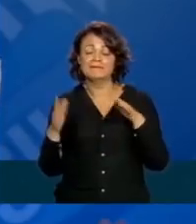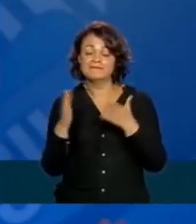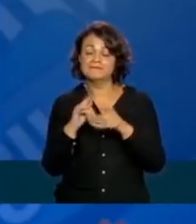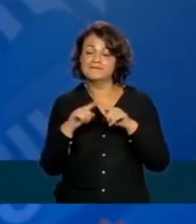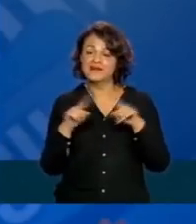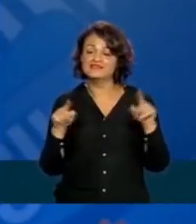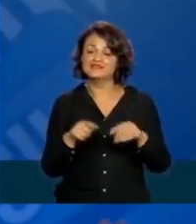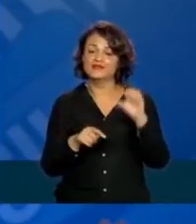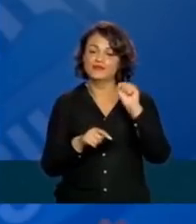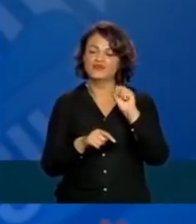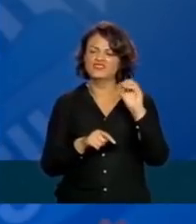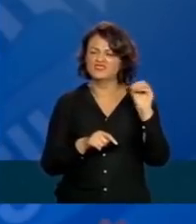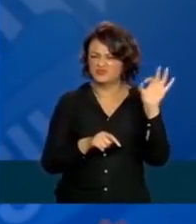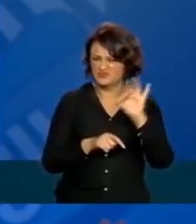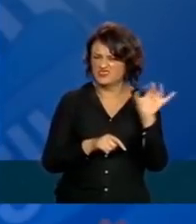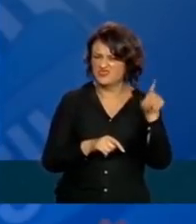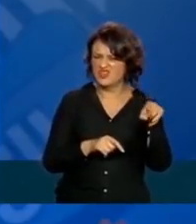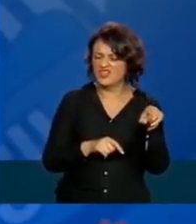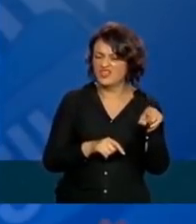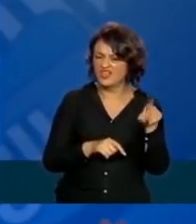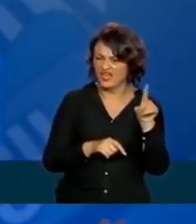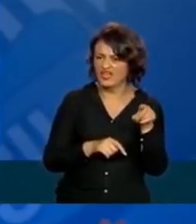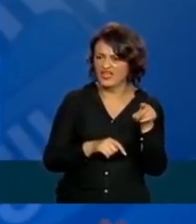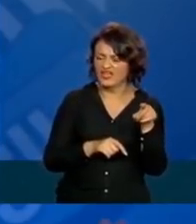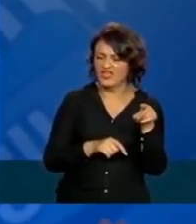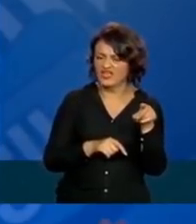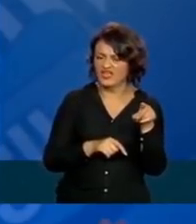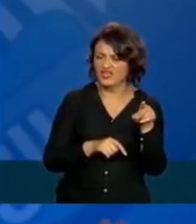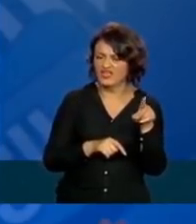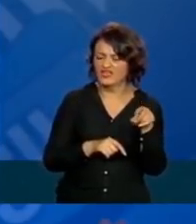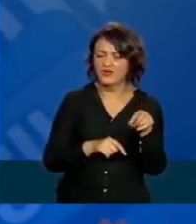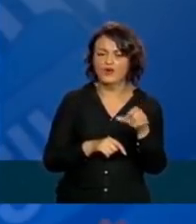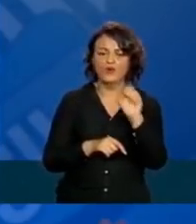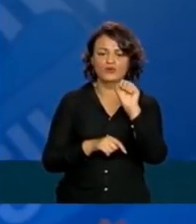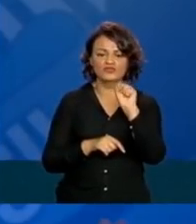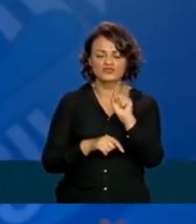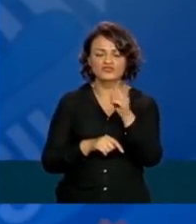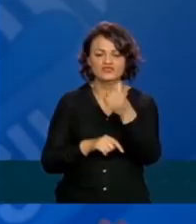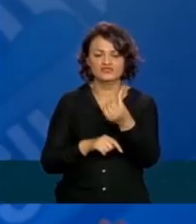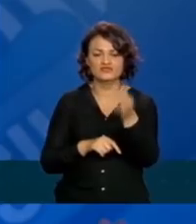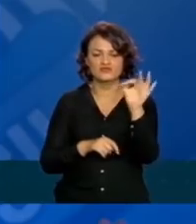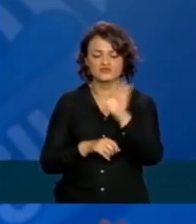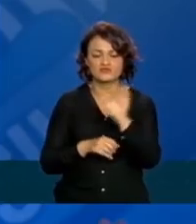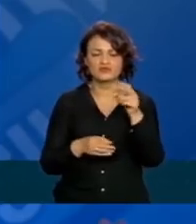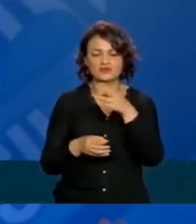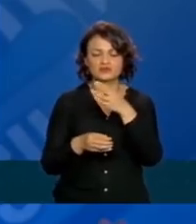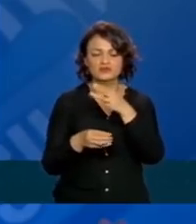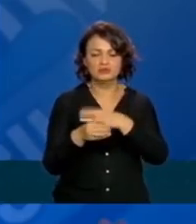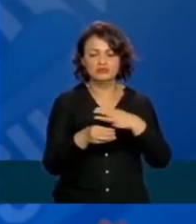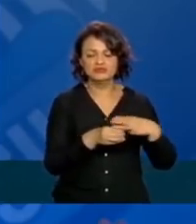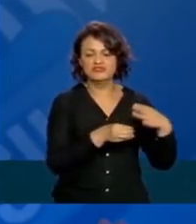de 80%, não sei se é isso, Wanderson, 86% dos municípios brasileiros que não tem